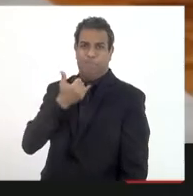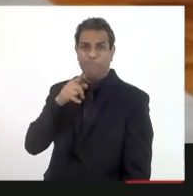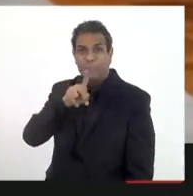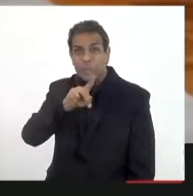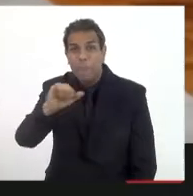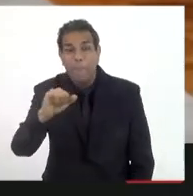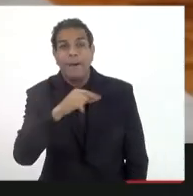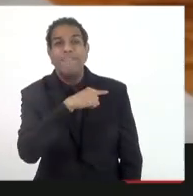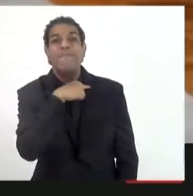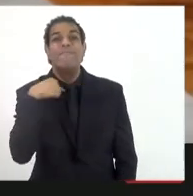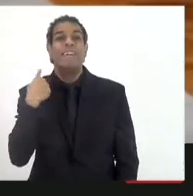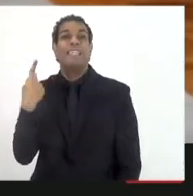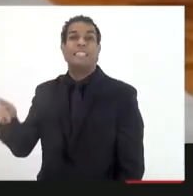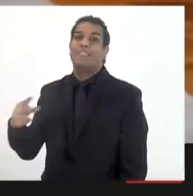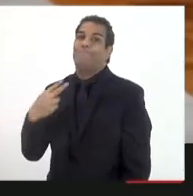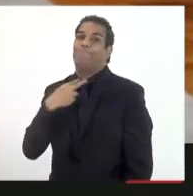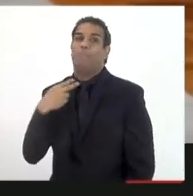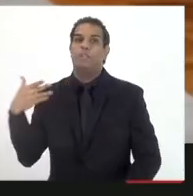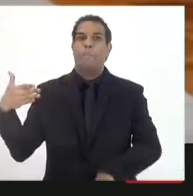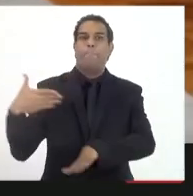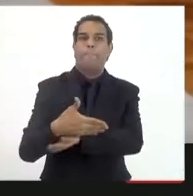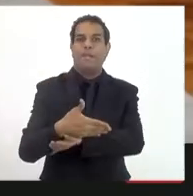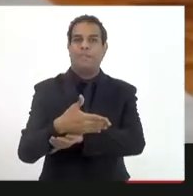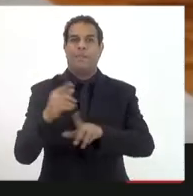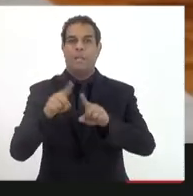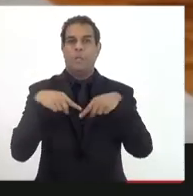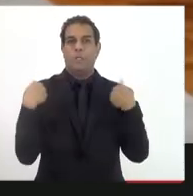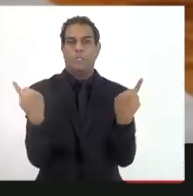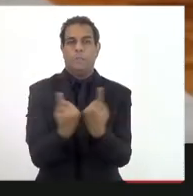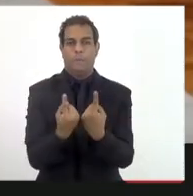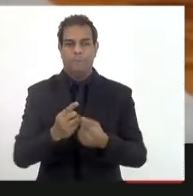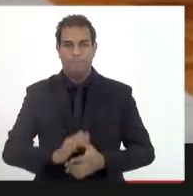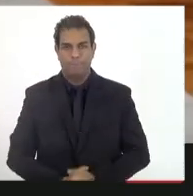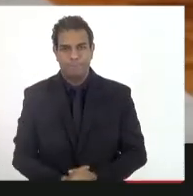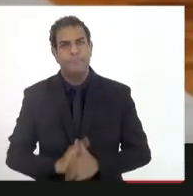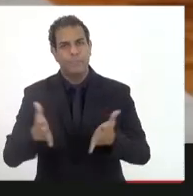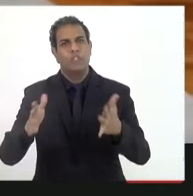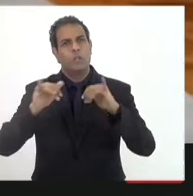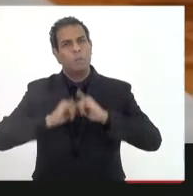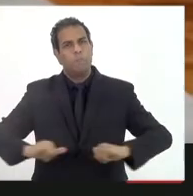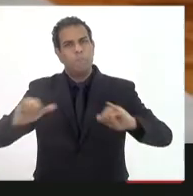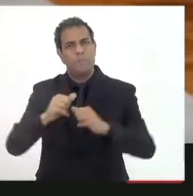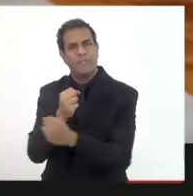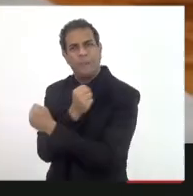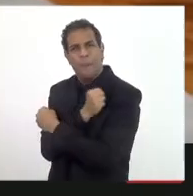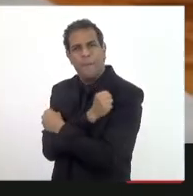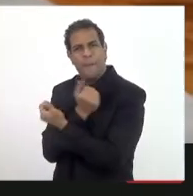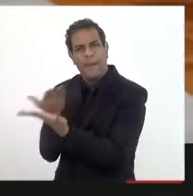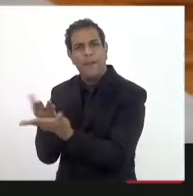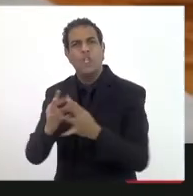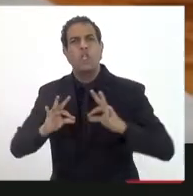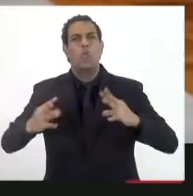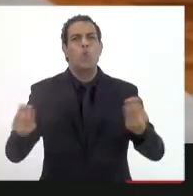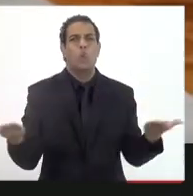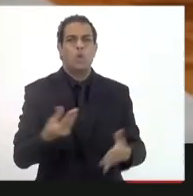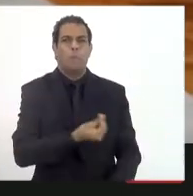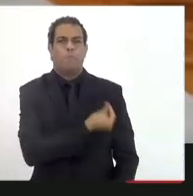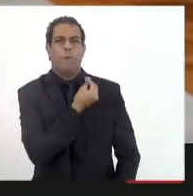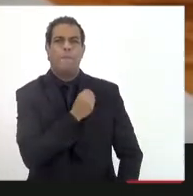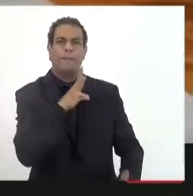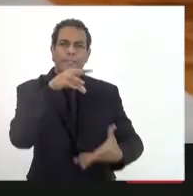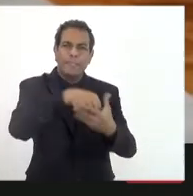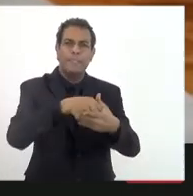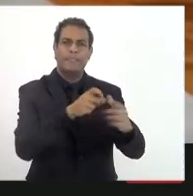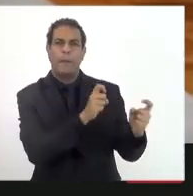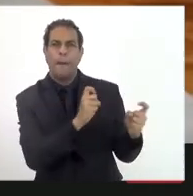pai acabou de falecer, então ele não vai participar conosco. Já deixei aqui um abraço para ele aqui, em nome de todos que estão aqui